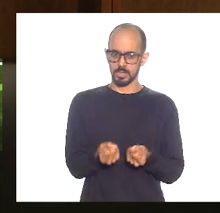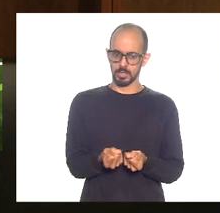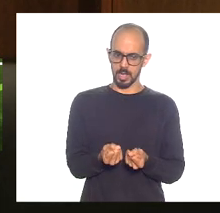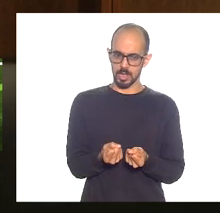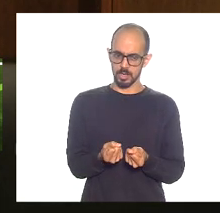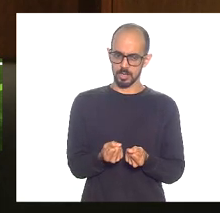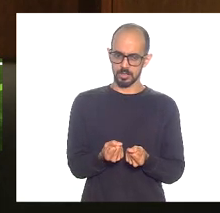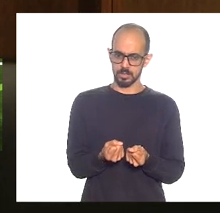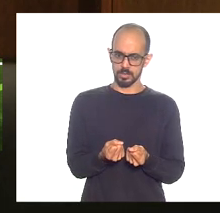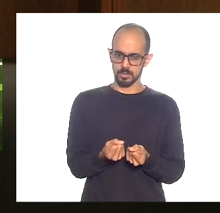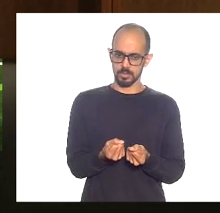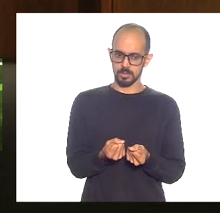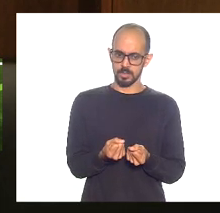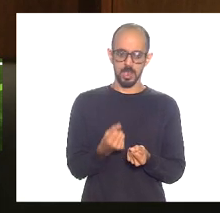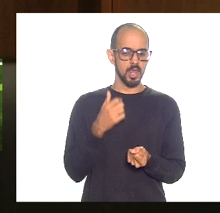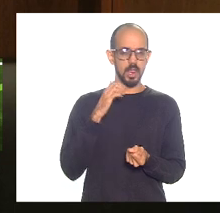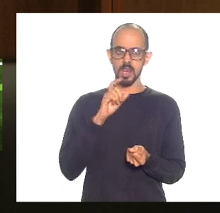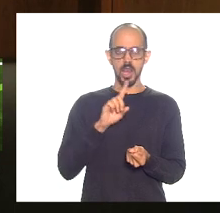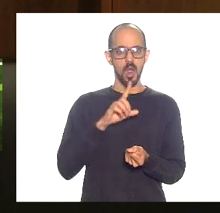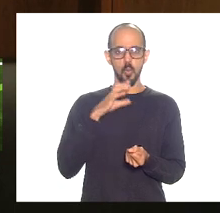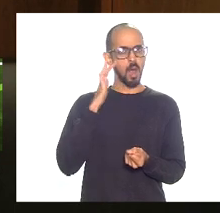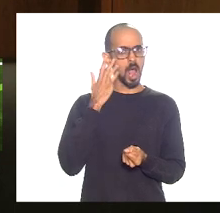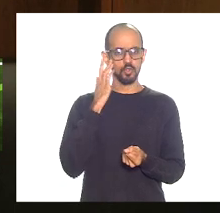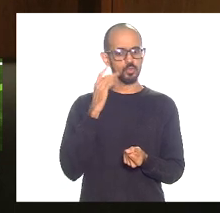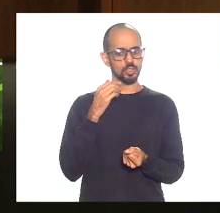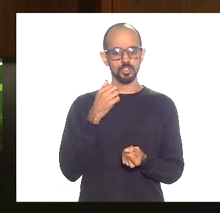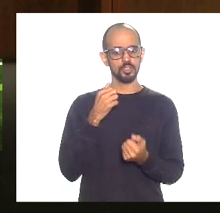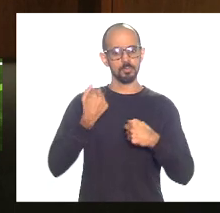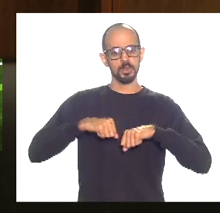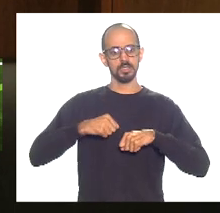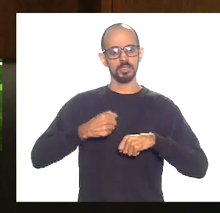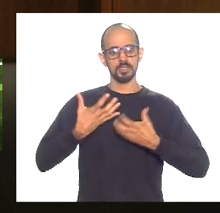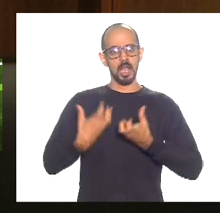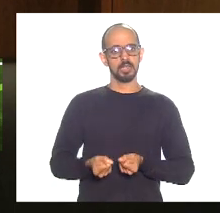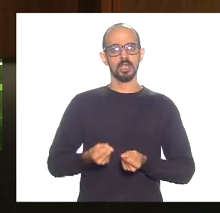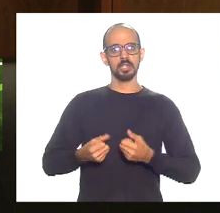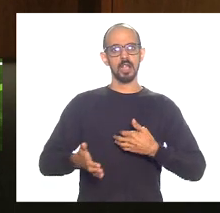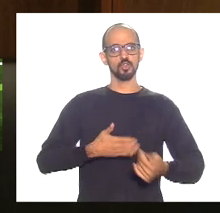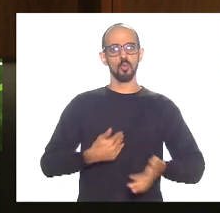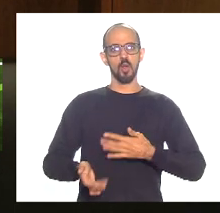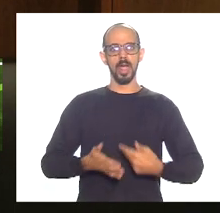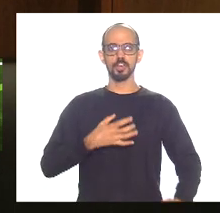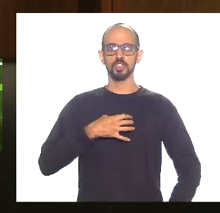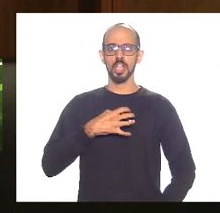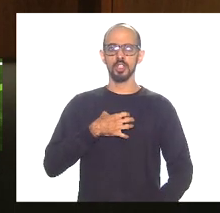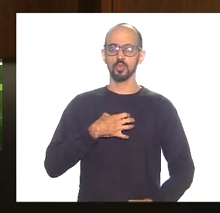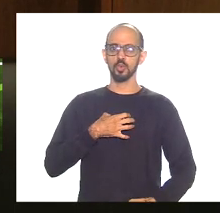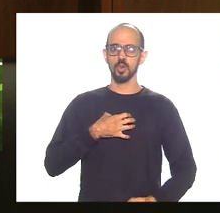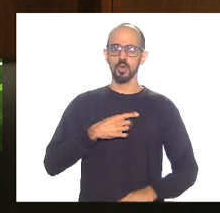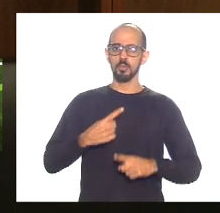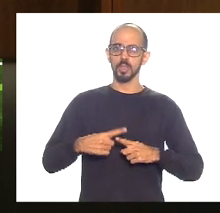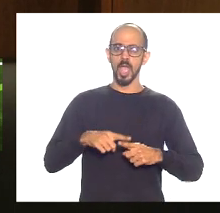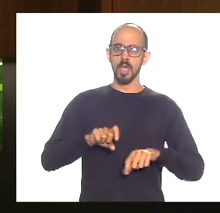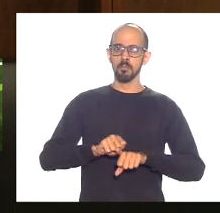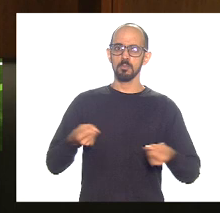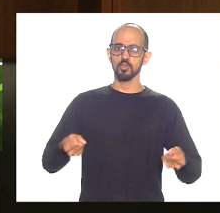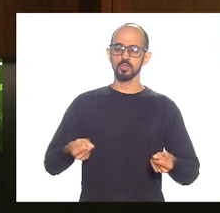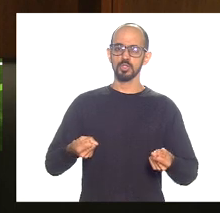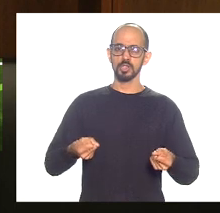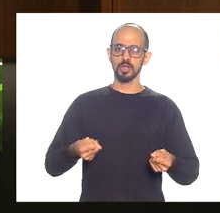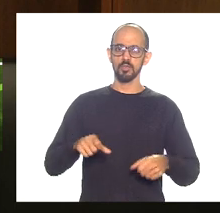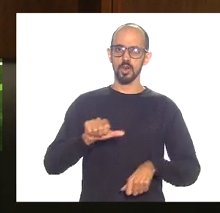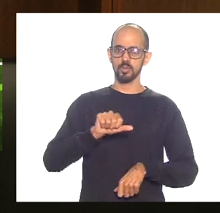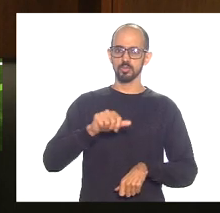acho que a gente deva aderir de qualquer forma porque é impossível os termos da